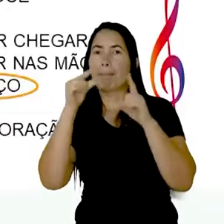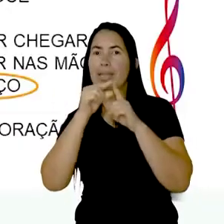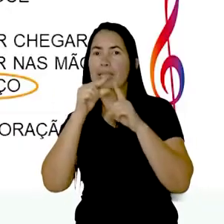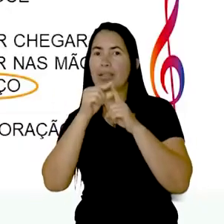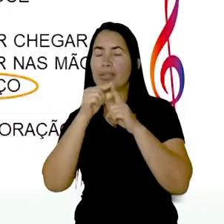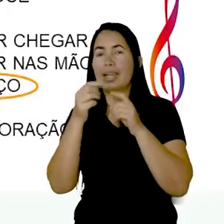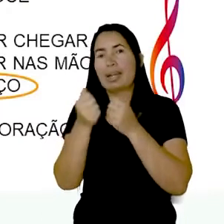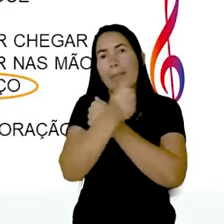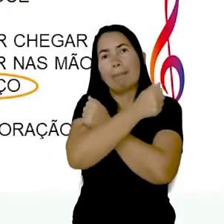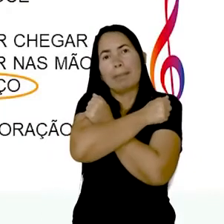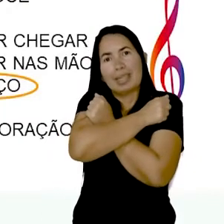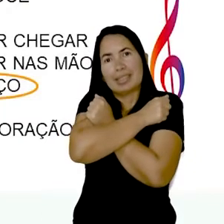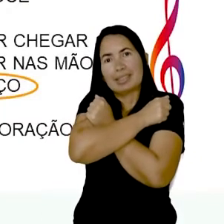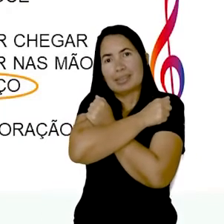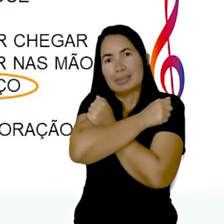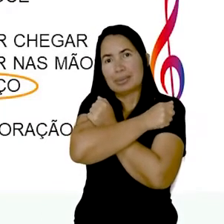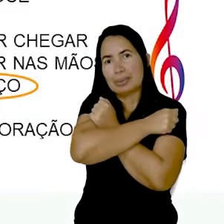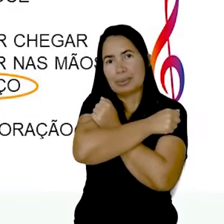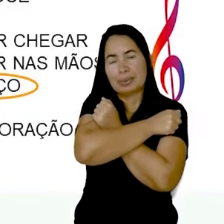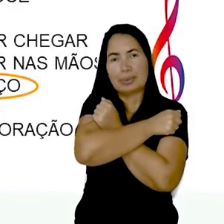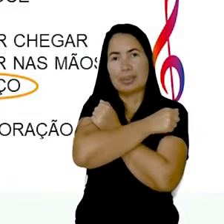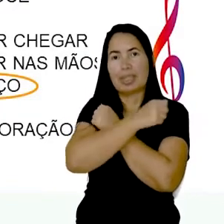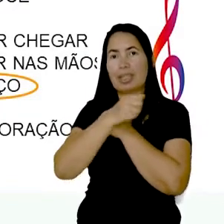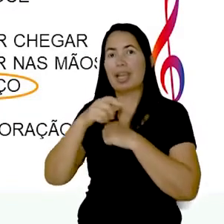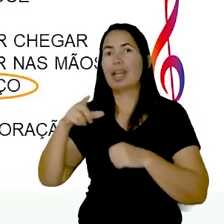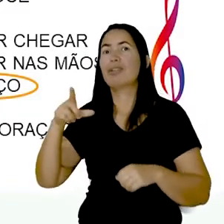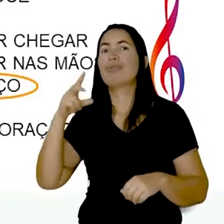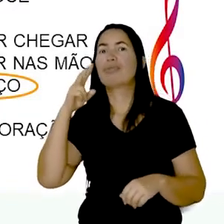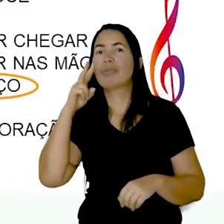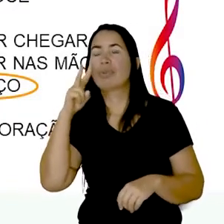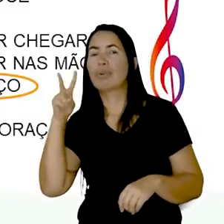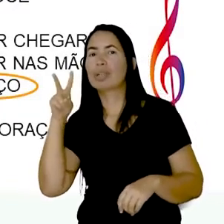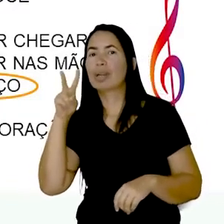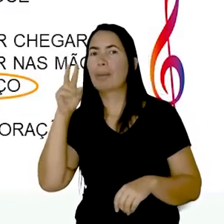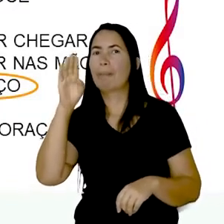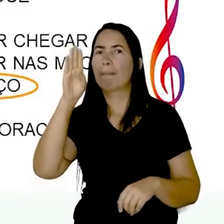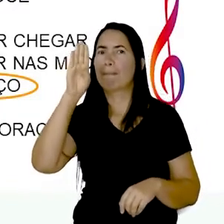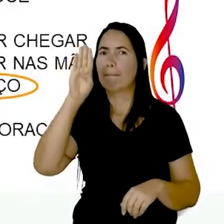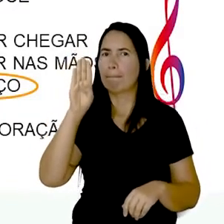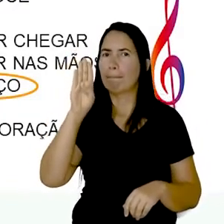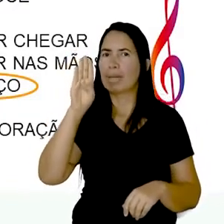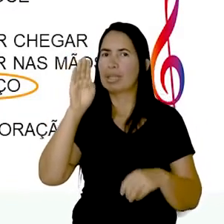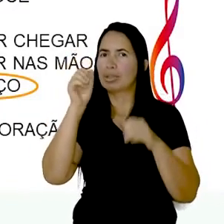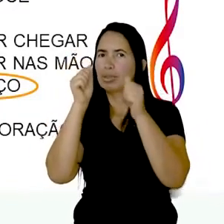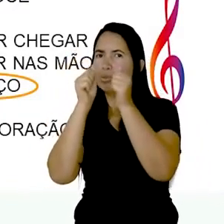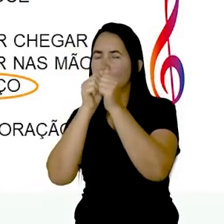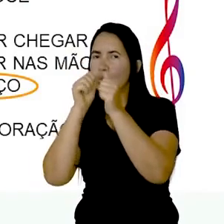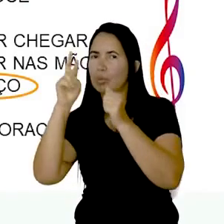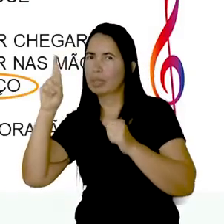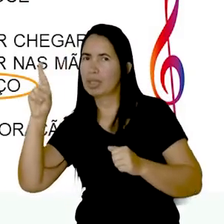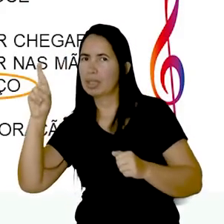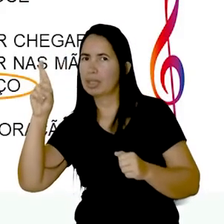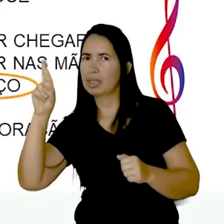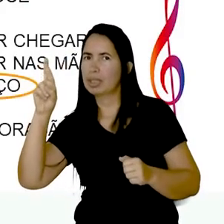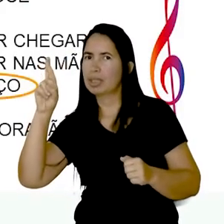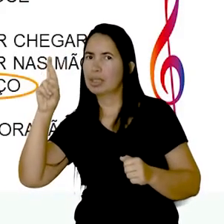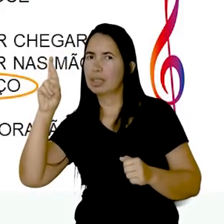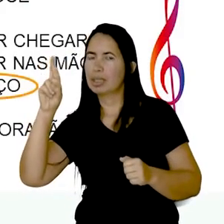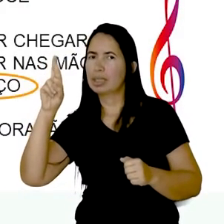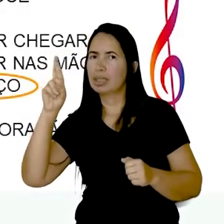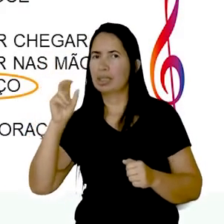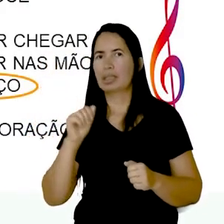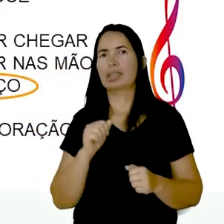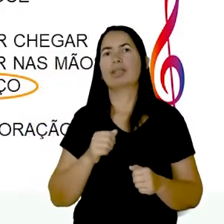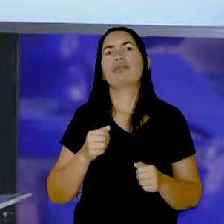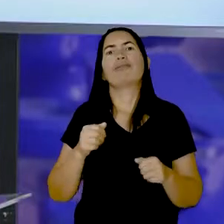abraço Olha aí A gente vê o quê? O B junto do R Então são muitas